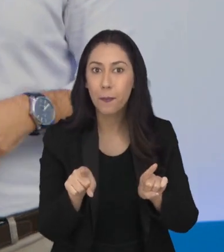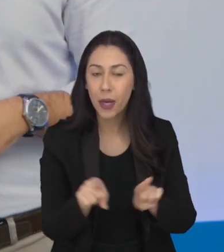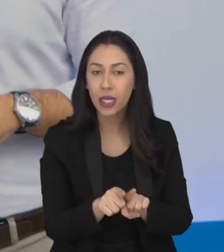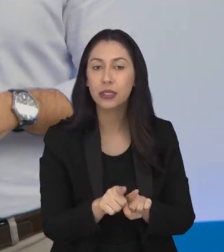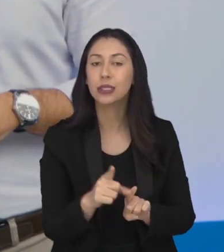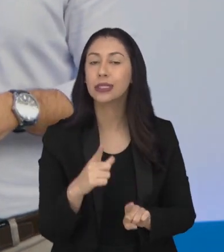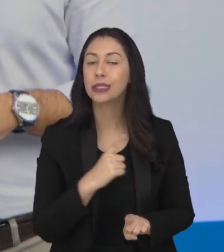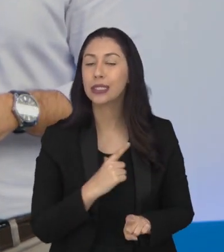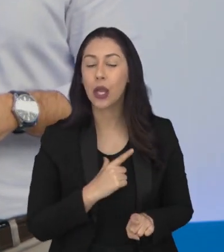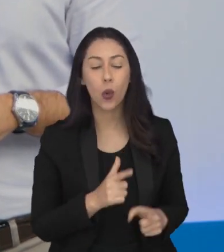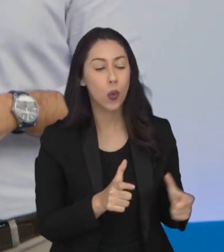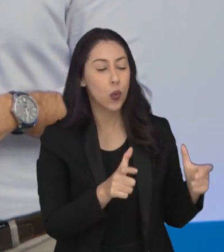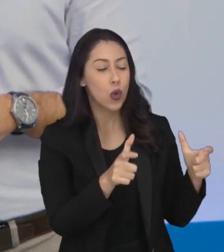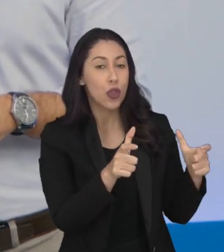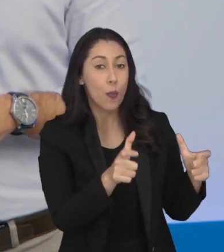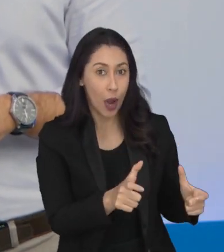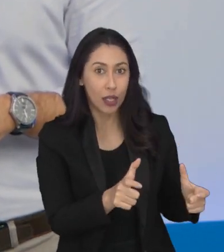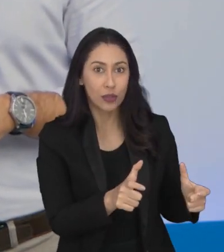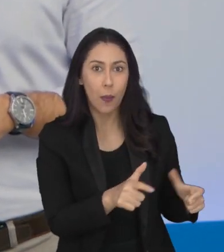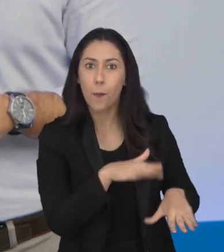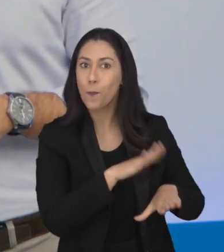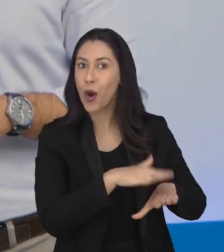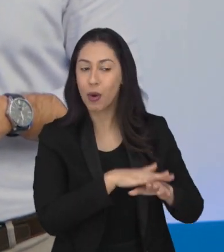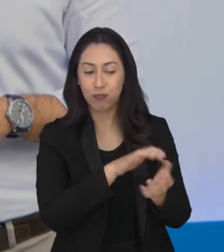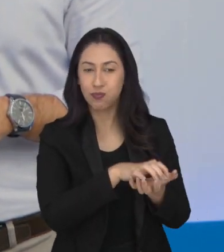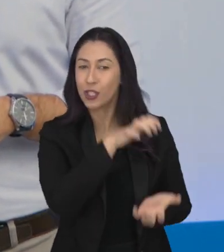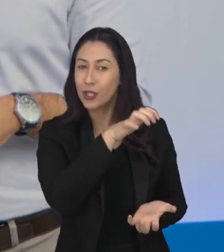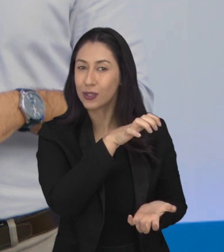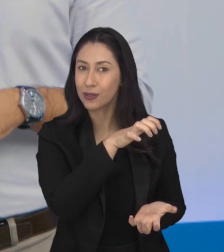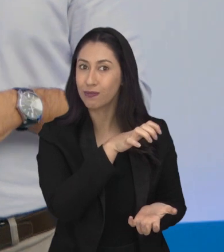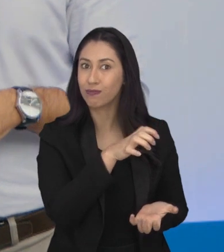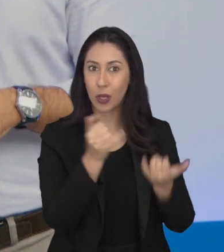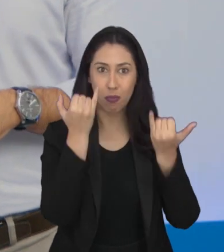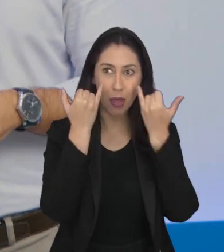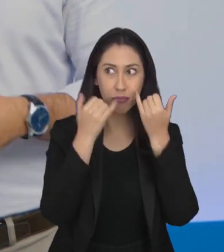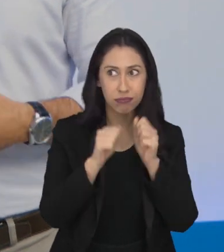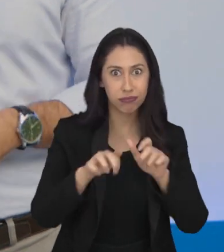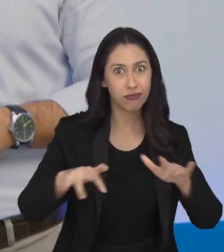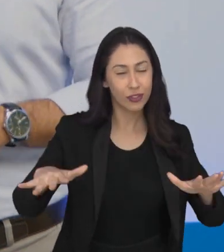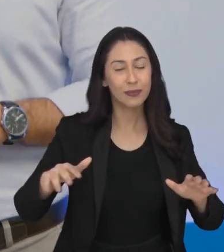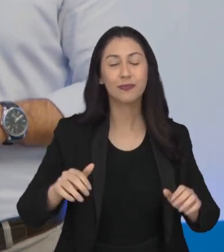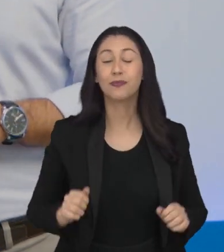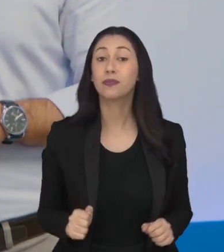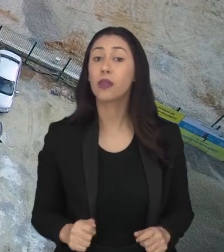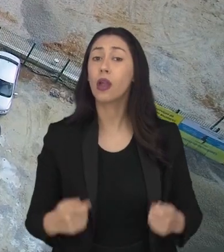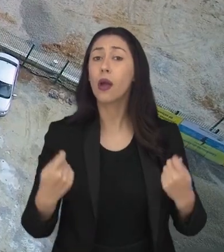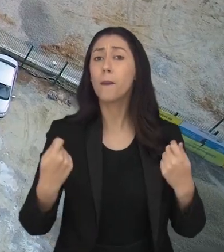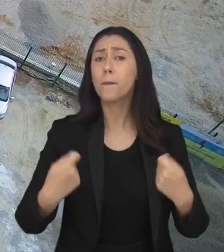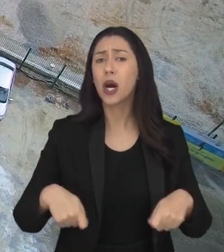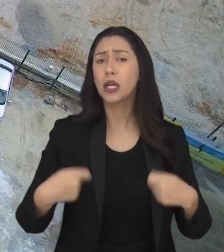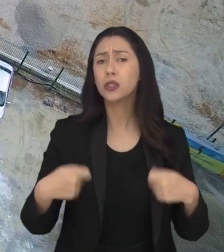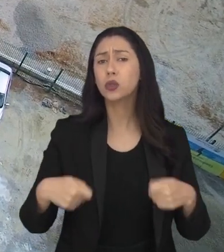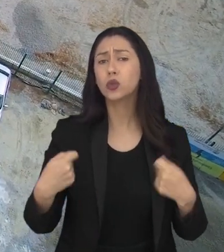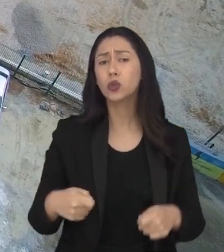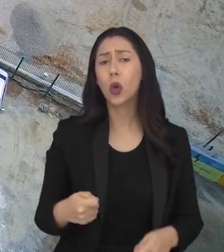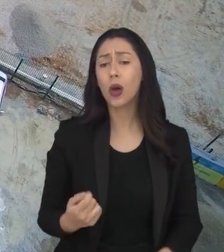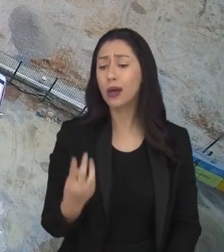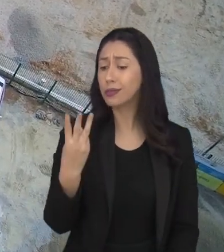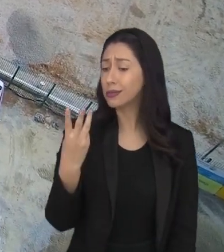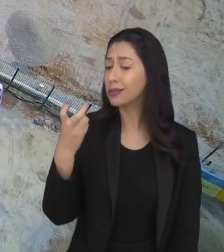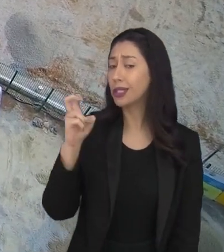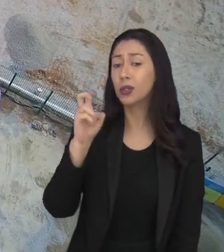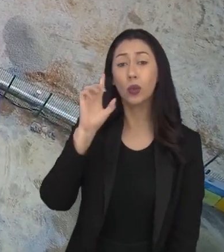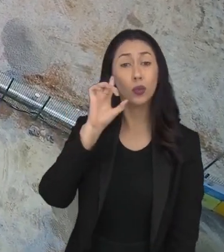pronto-socorro também vai contar com espaço destinado para acolher idosos. O assunto repercutiu na Câmara. Foram necessários